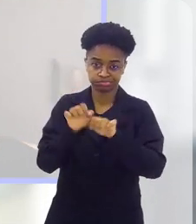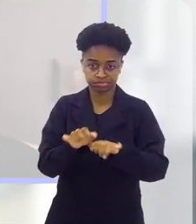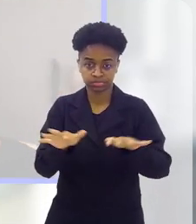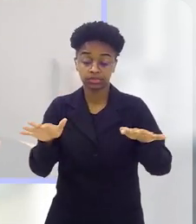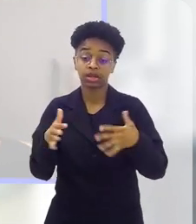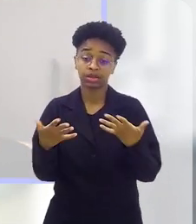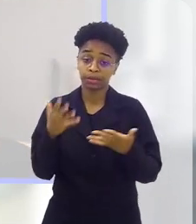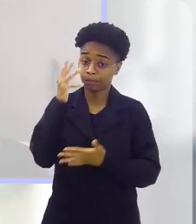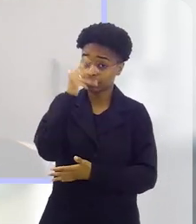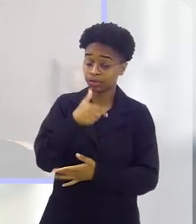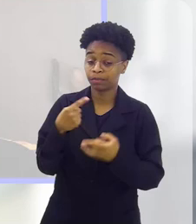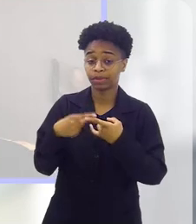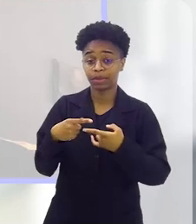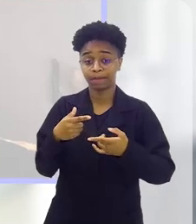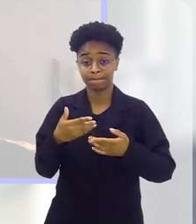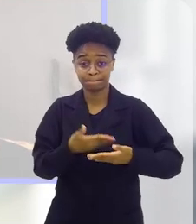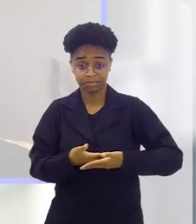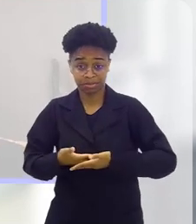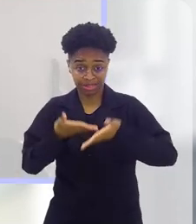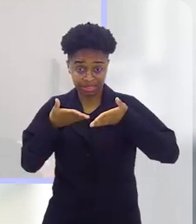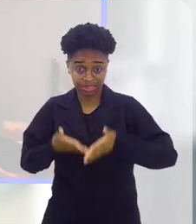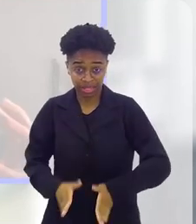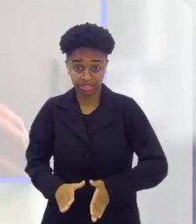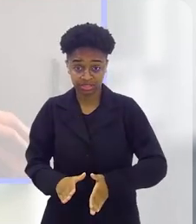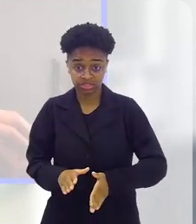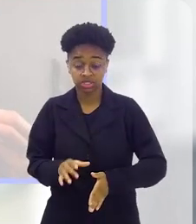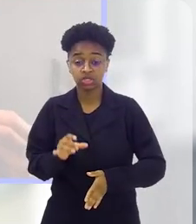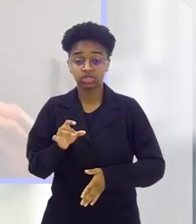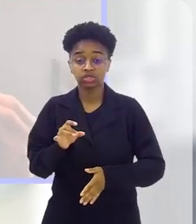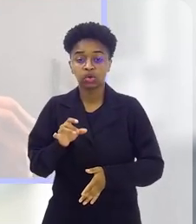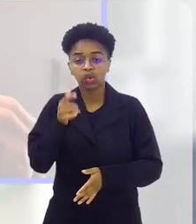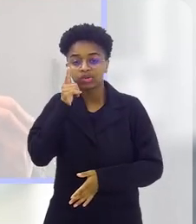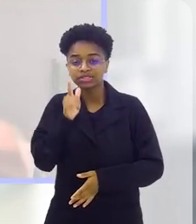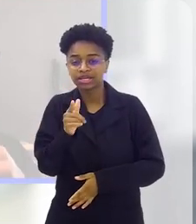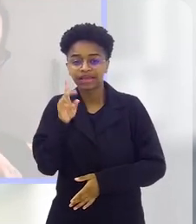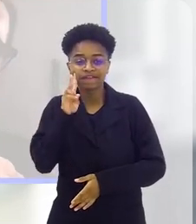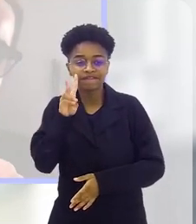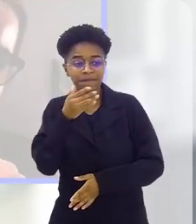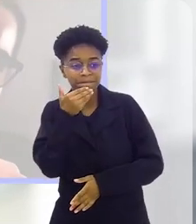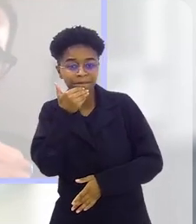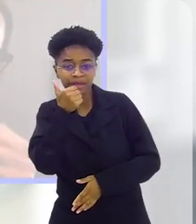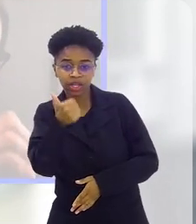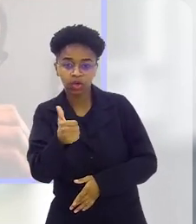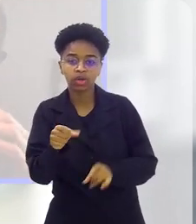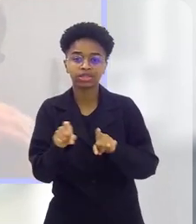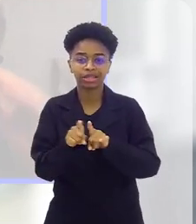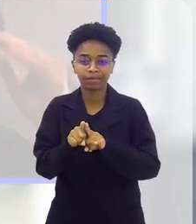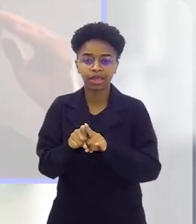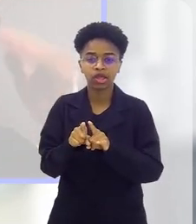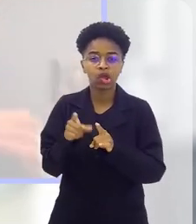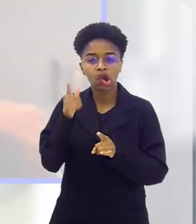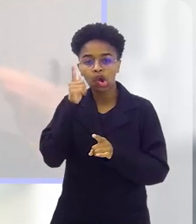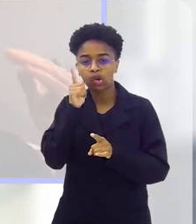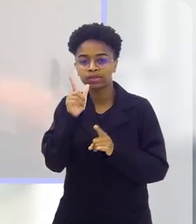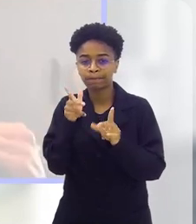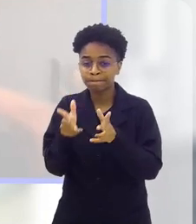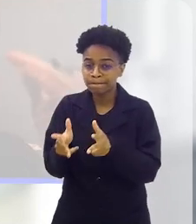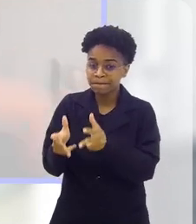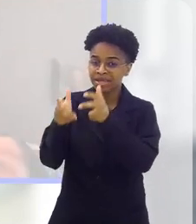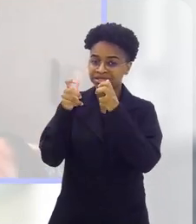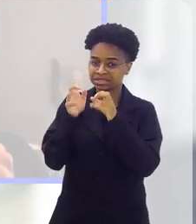bonito, assim, porque quando o bebê nasce, a distância que o bebê melhor vê, e vê na forma de